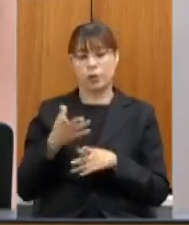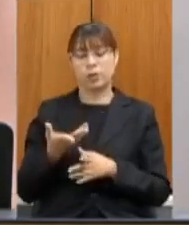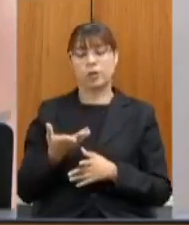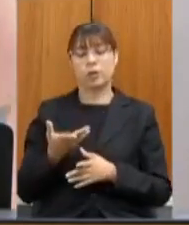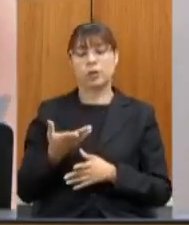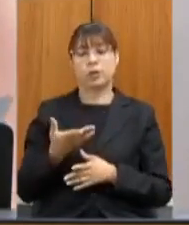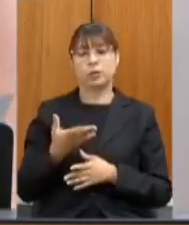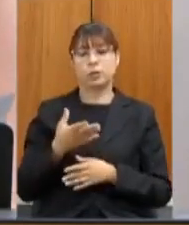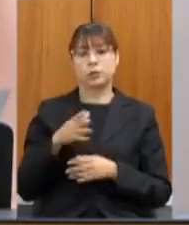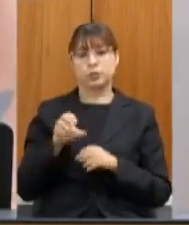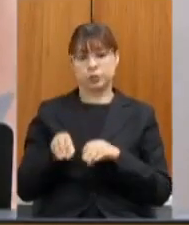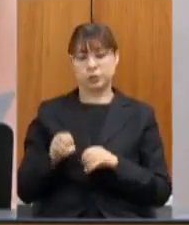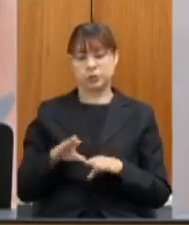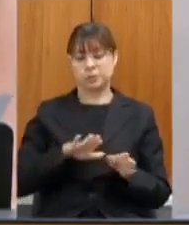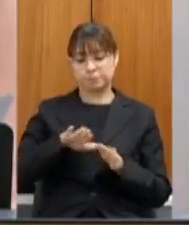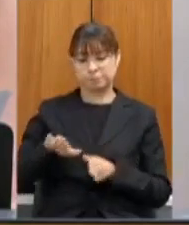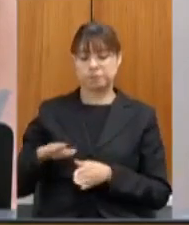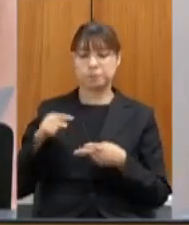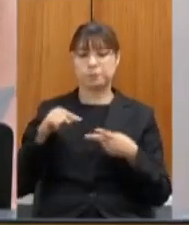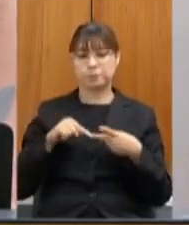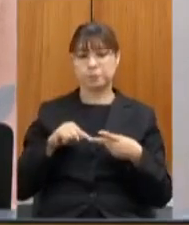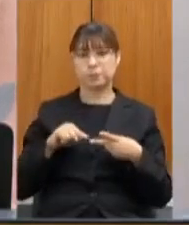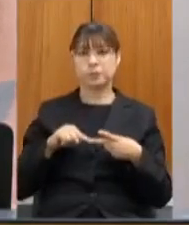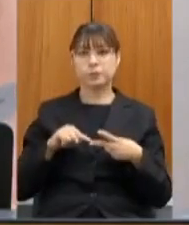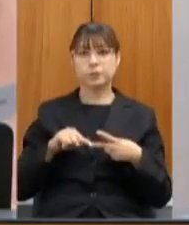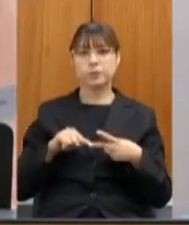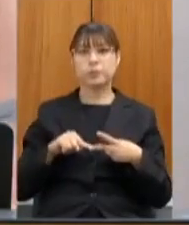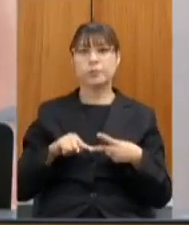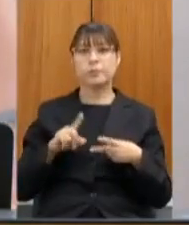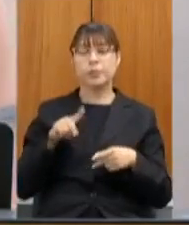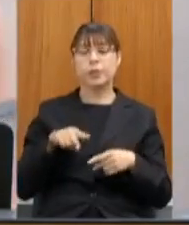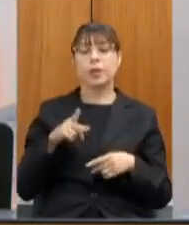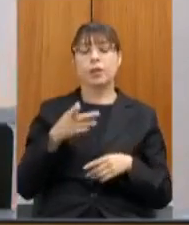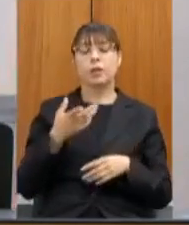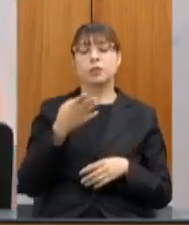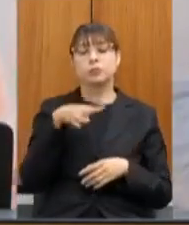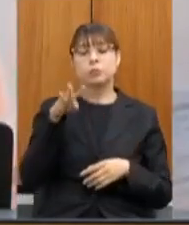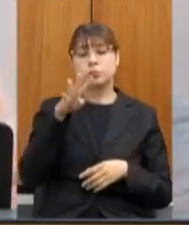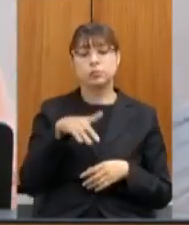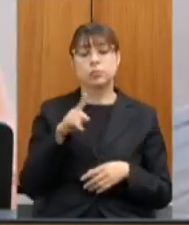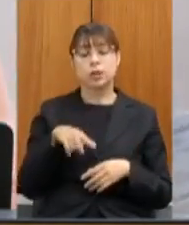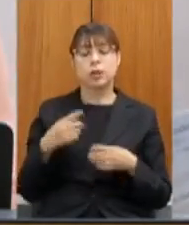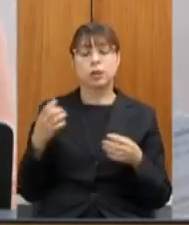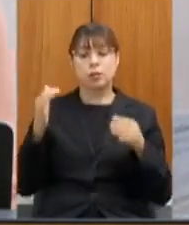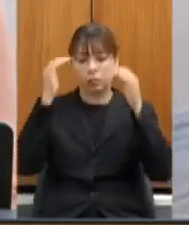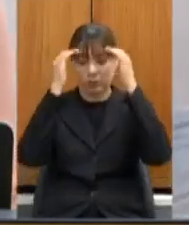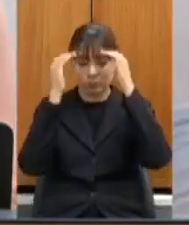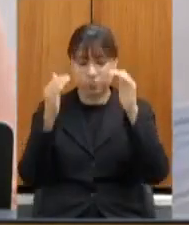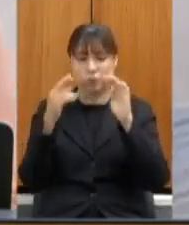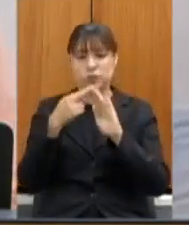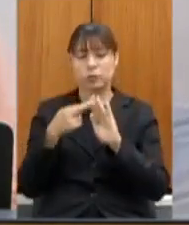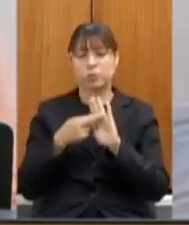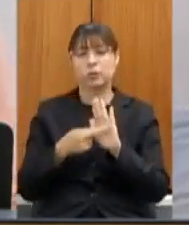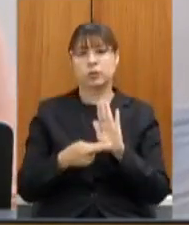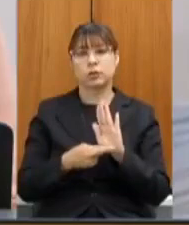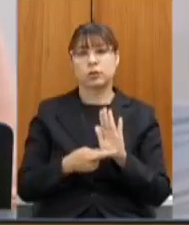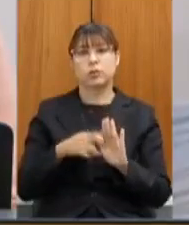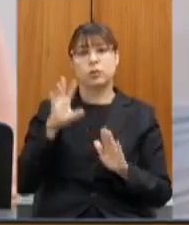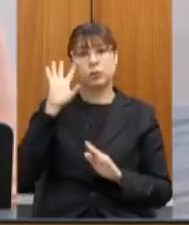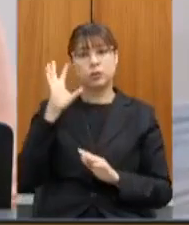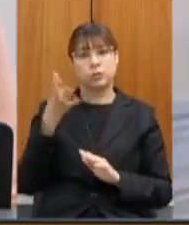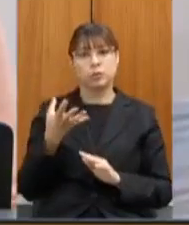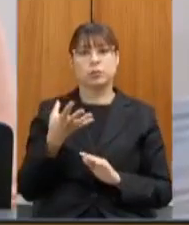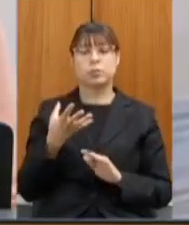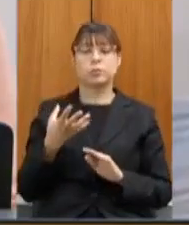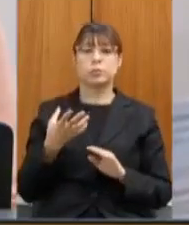questionamento secretária em relação a um cronograma para o cumprimento das determinações da decisão